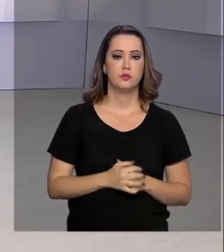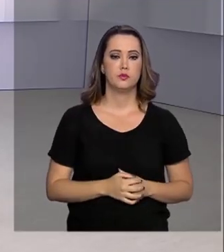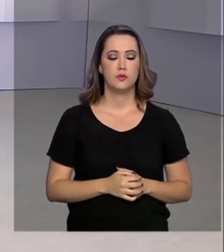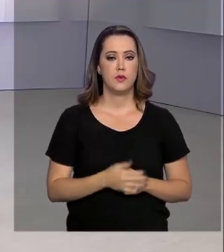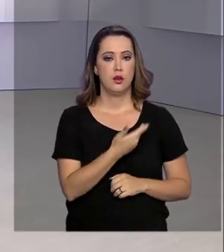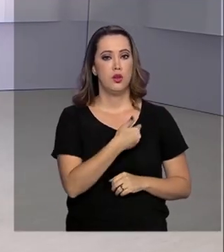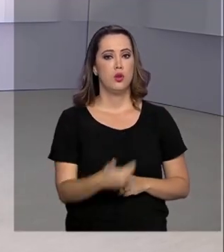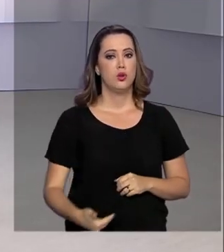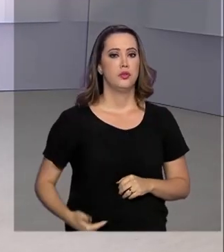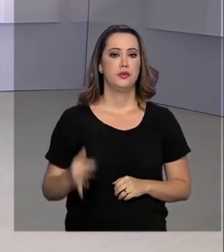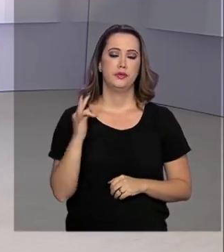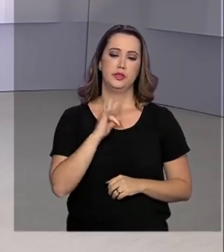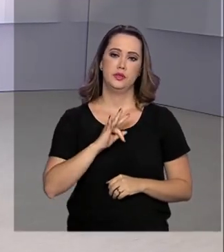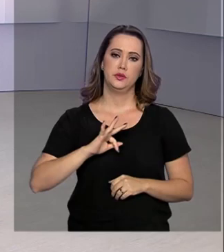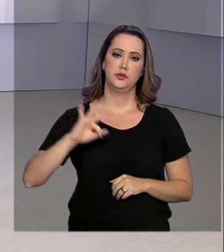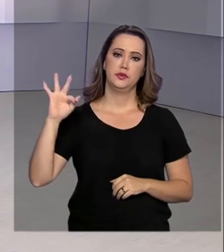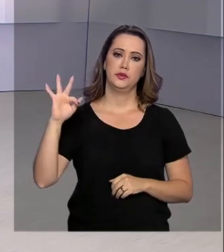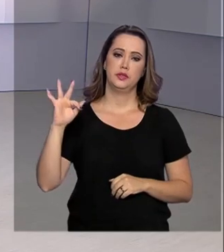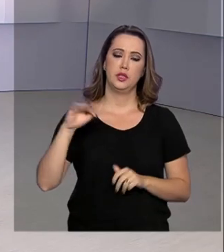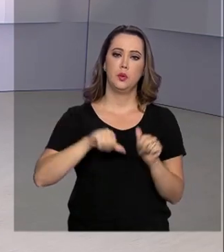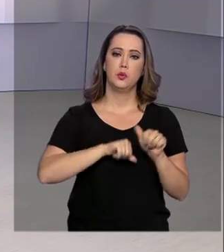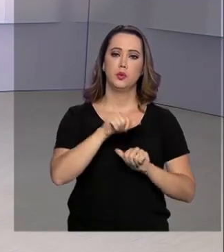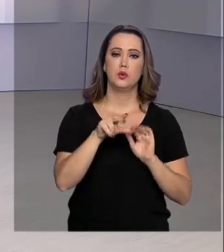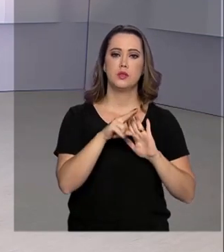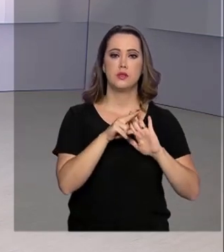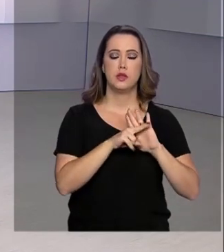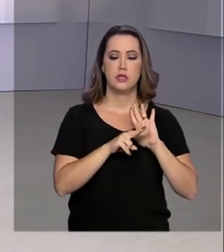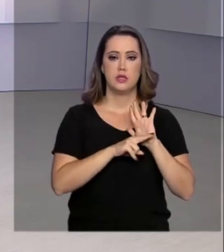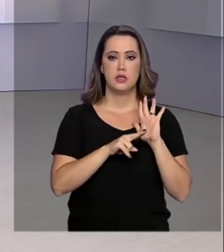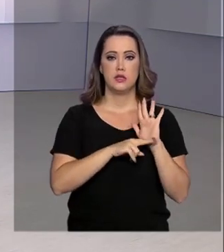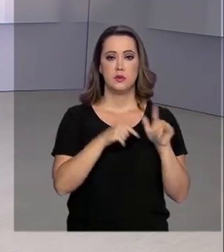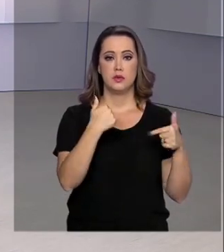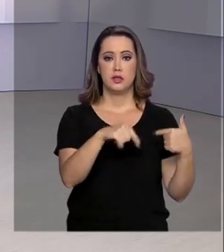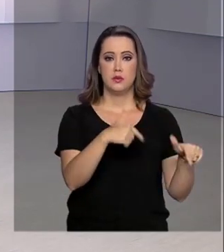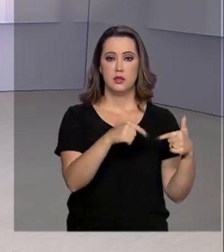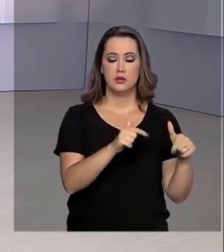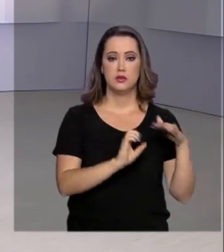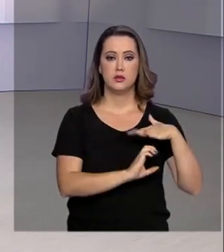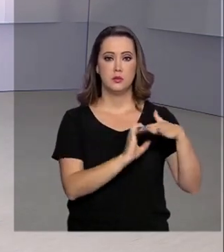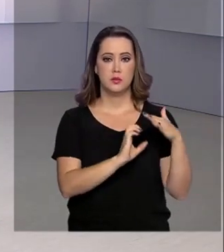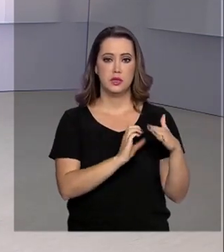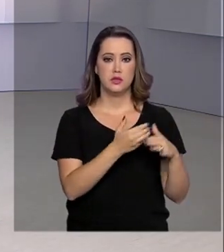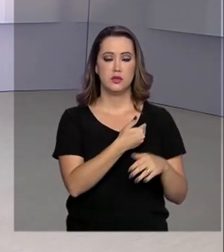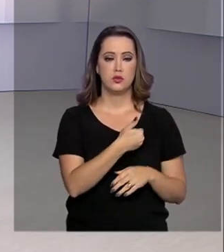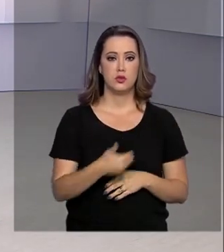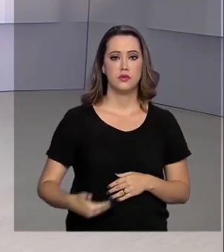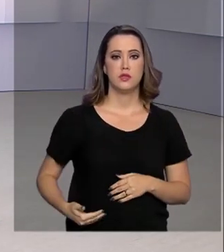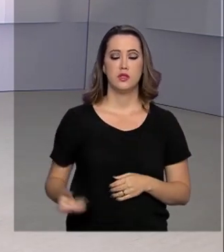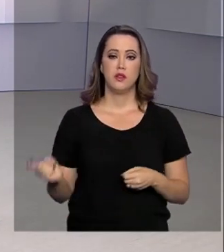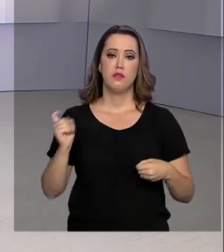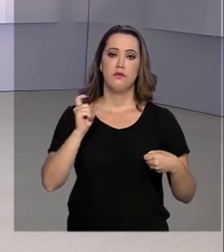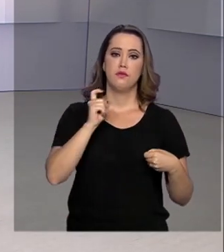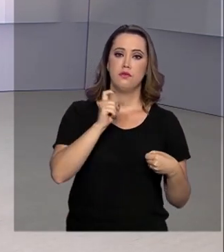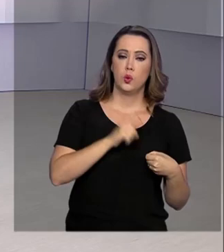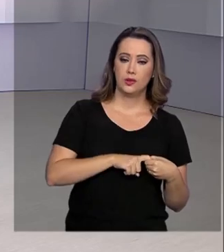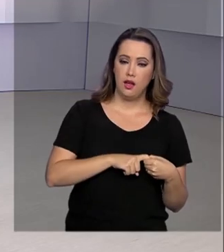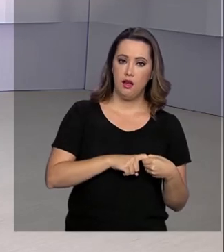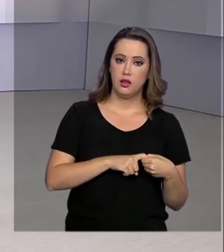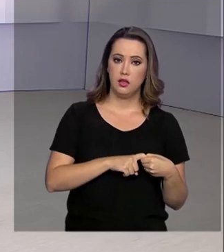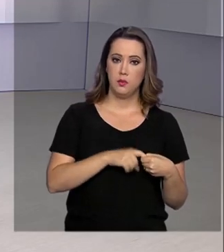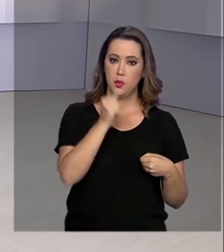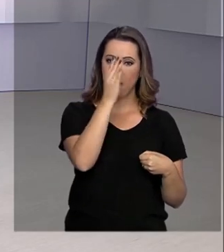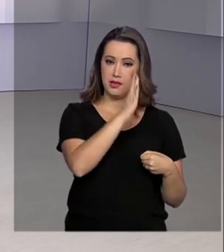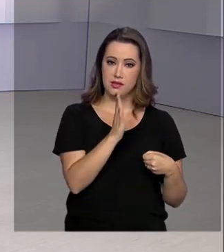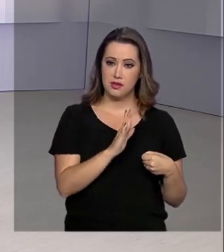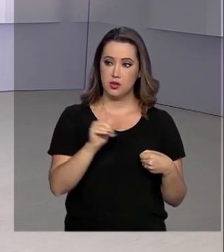governo federal acaba de alterar as regras para servidores e empregados públicos que voltarem de viagens ao exterior. Em vez